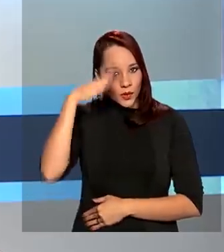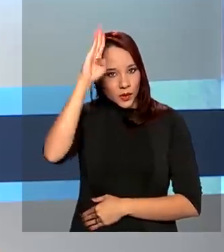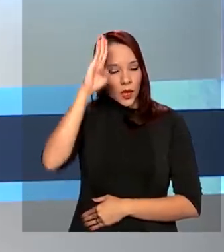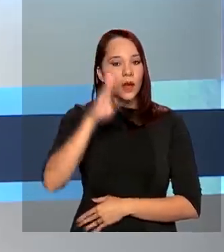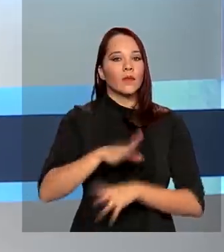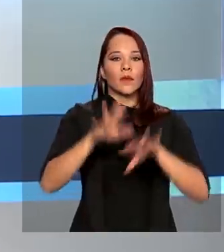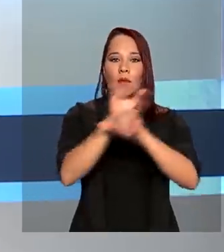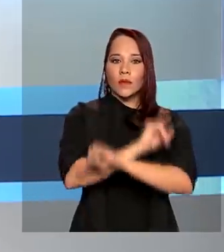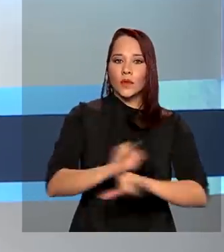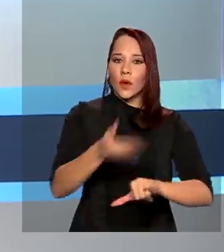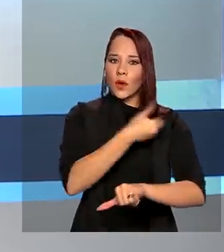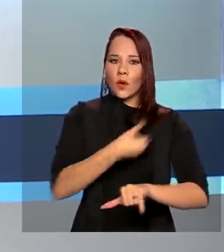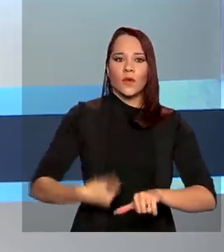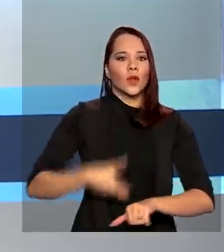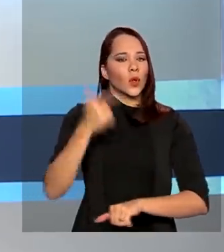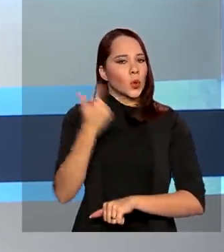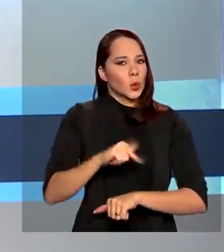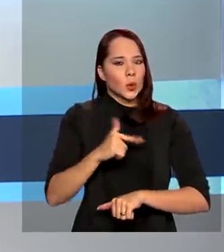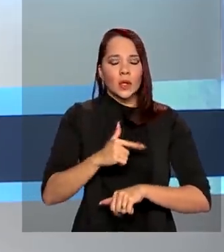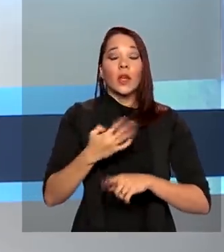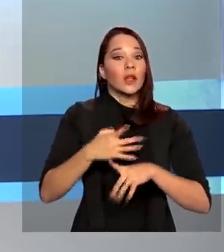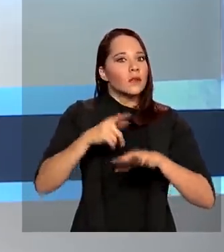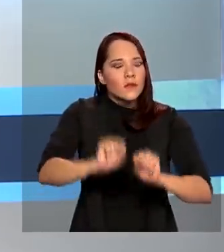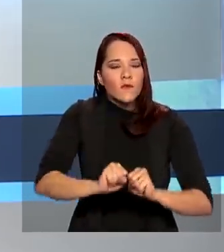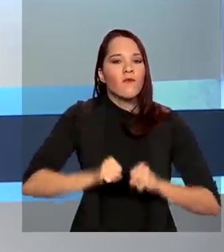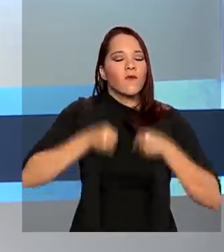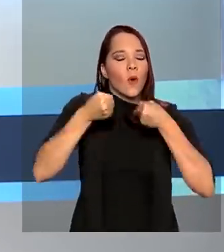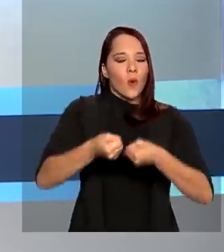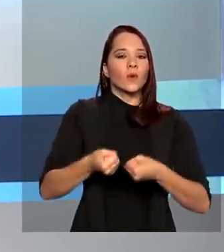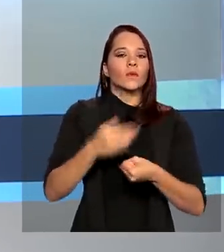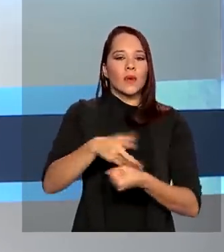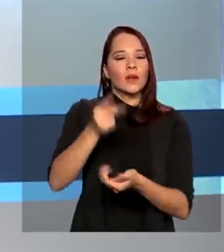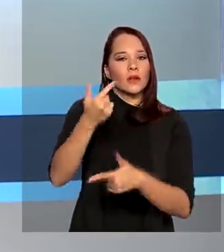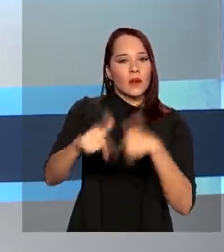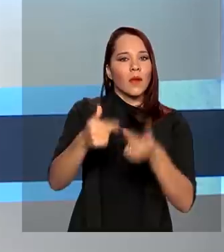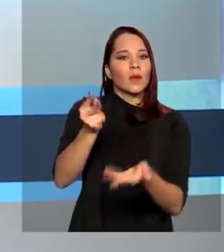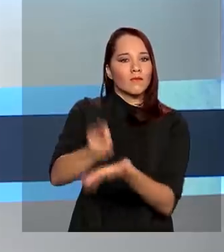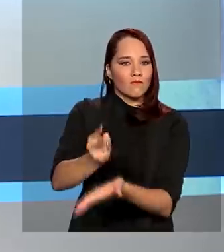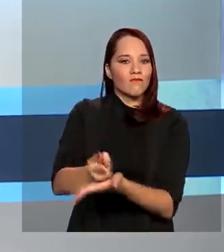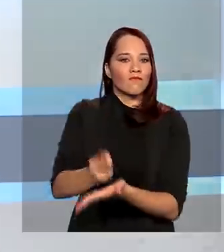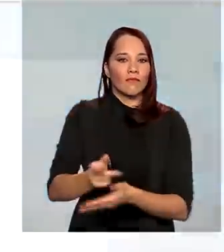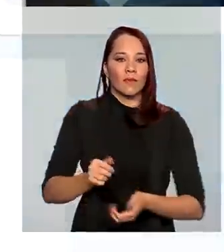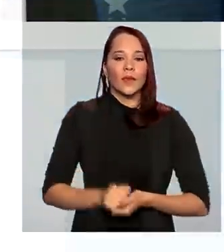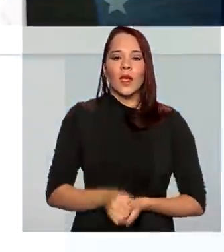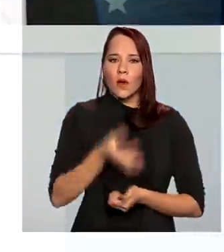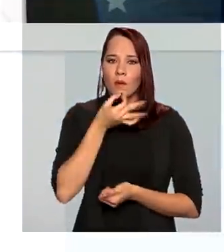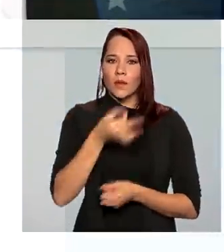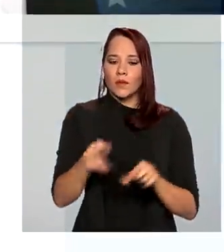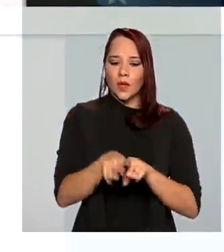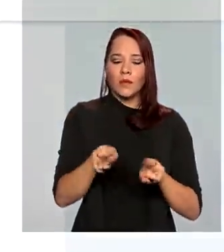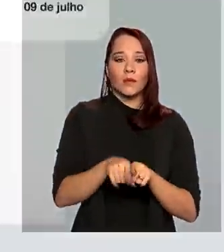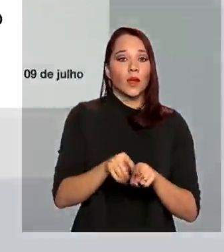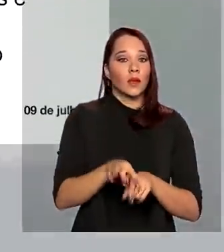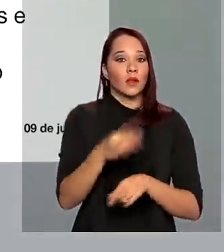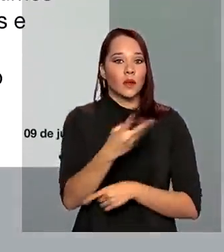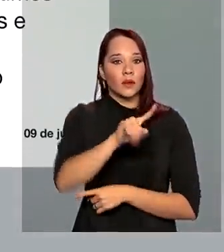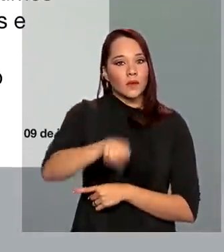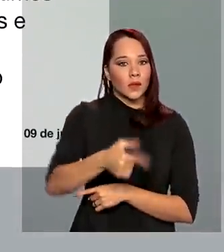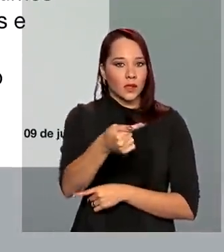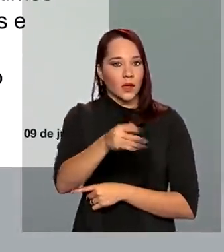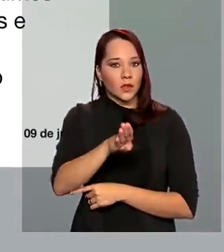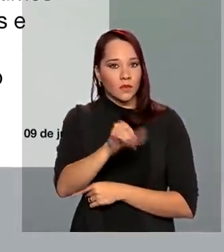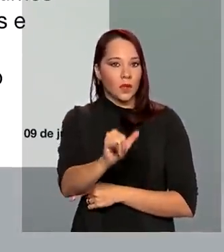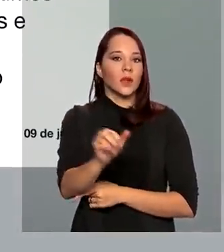disse que o governo não tem medido esforços para que empregos sejam preservados. E comentou os 3,7